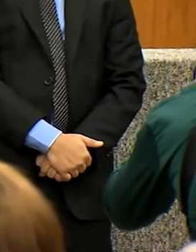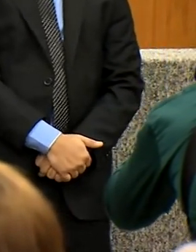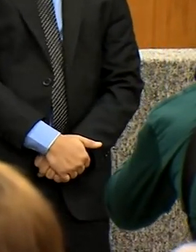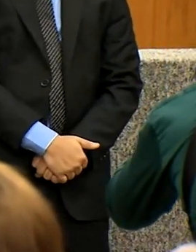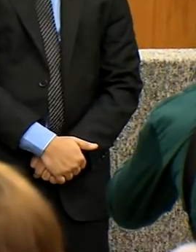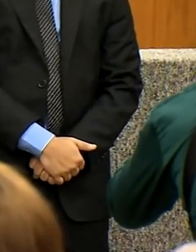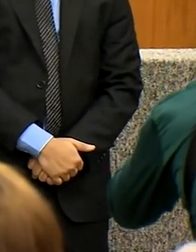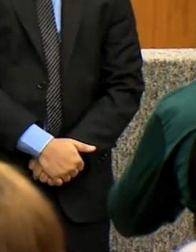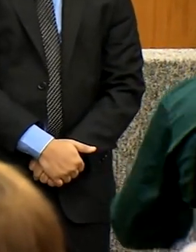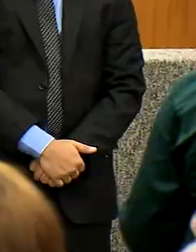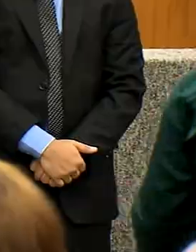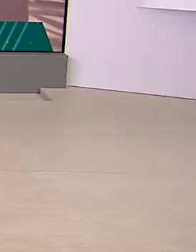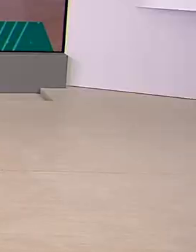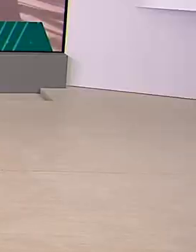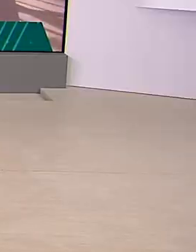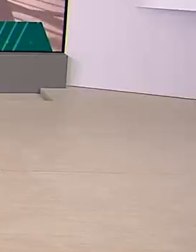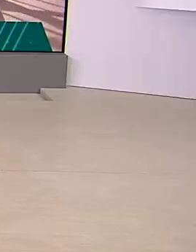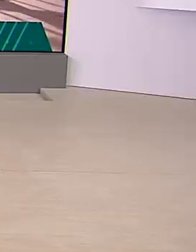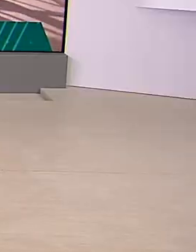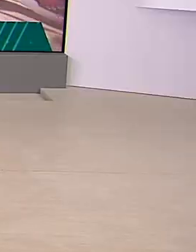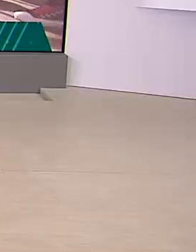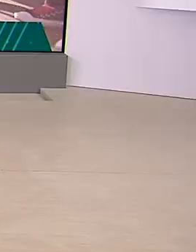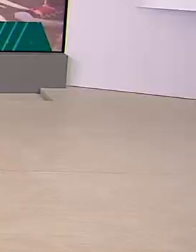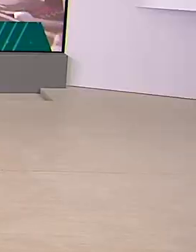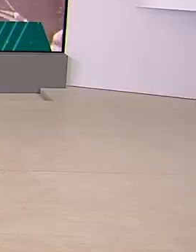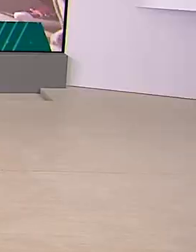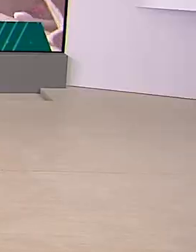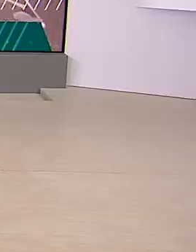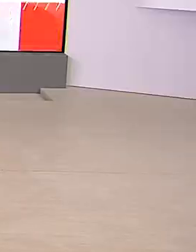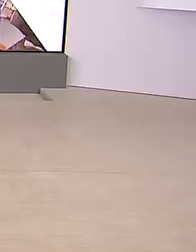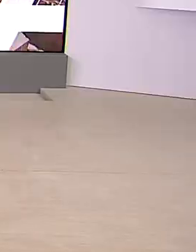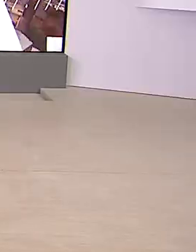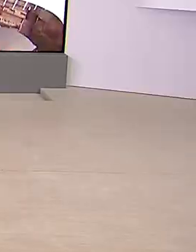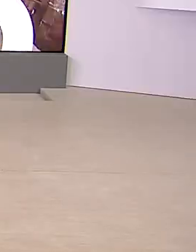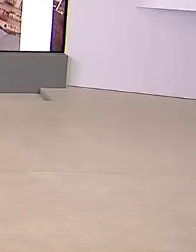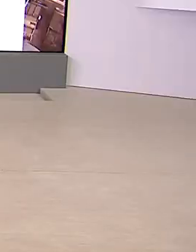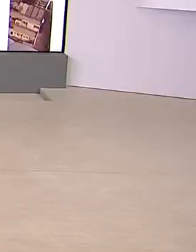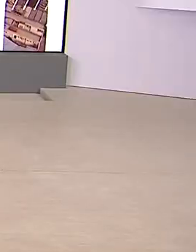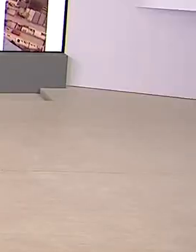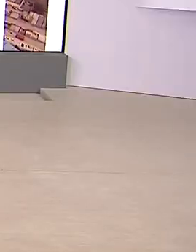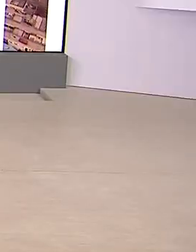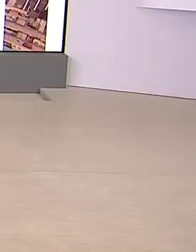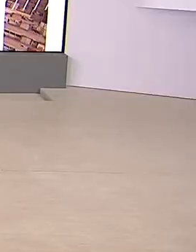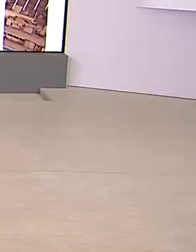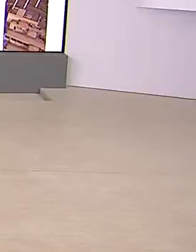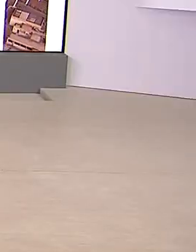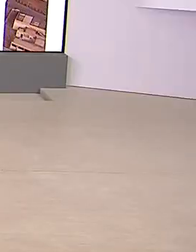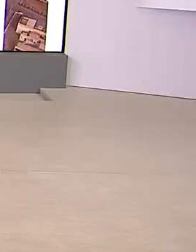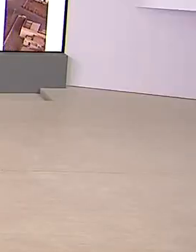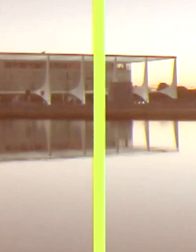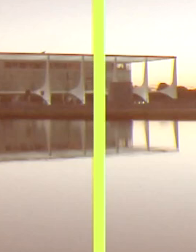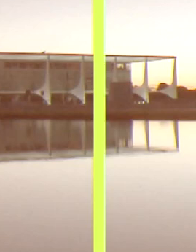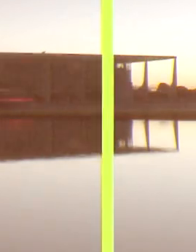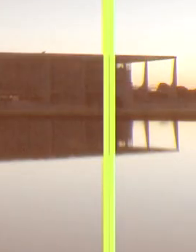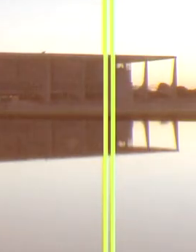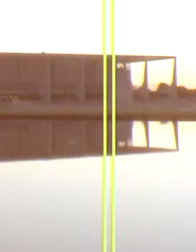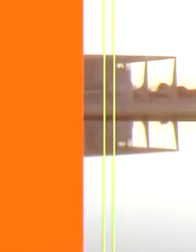serviço público. Quinta-feira, 15 de dezembro, o Brasil em dia já está no ar.